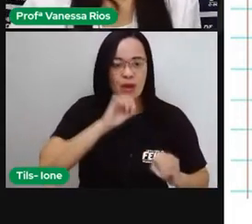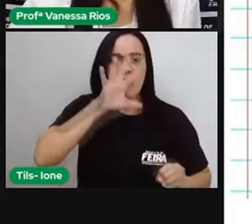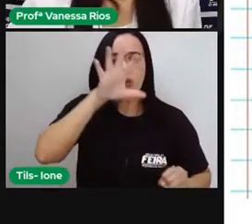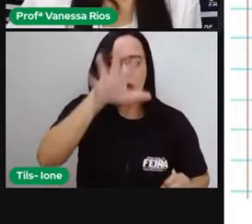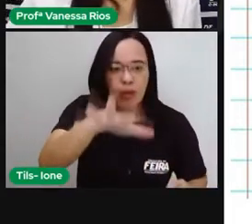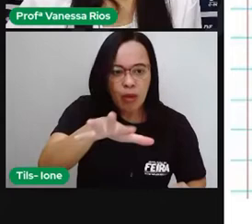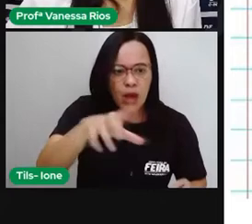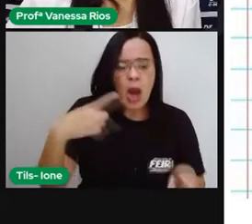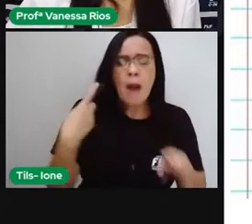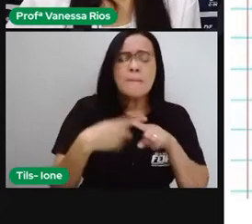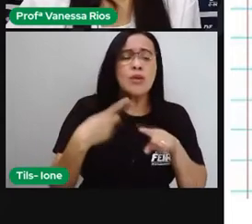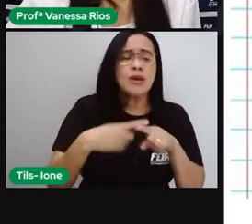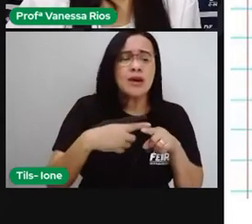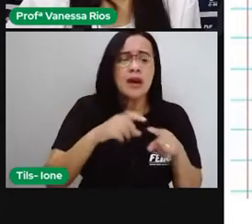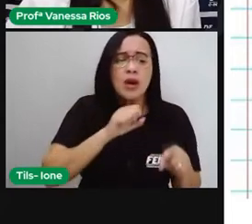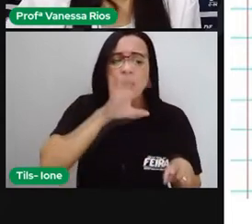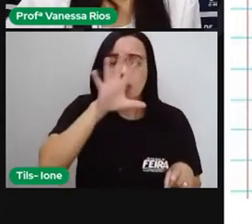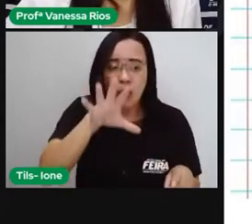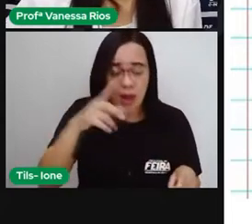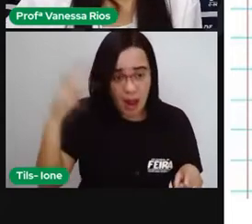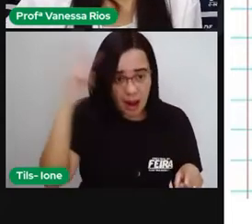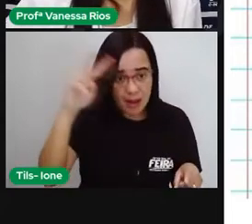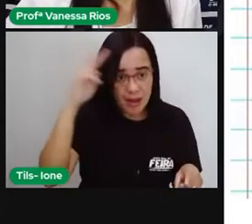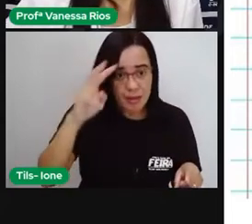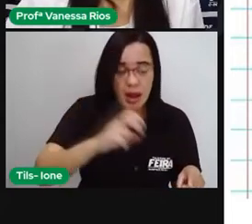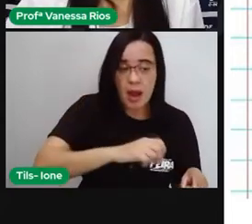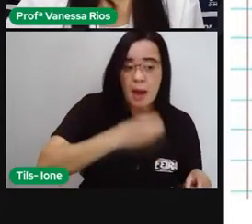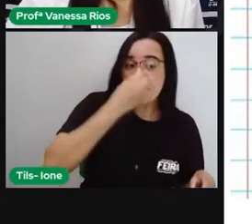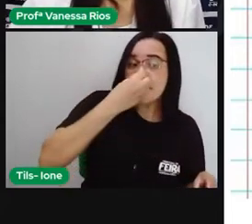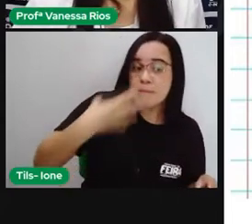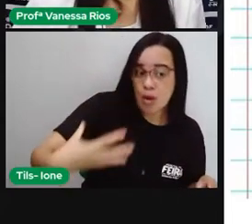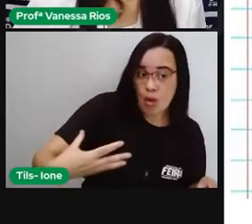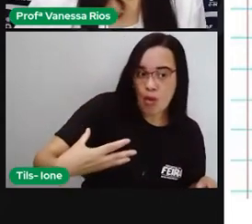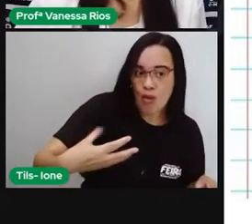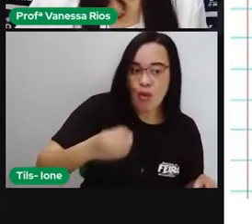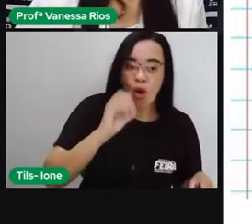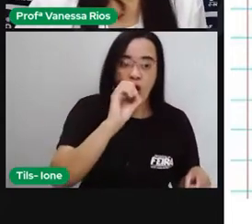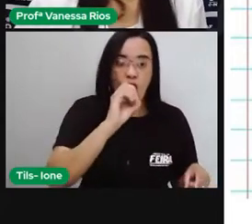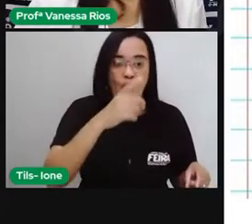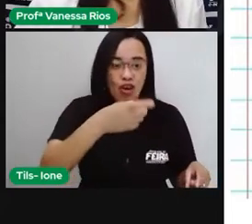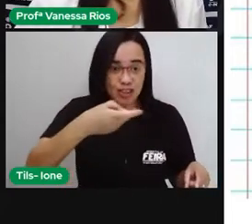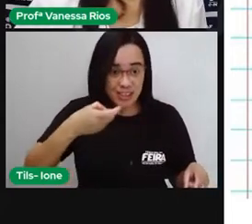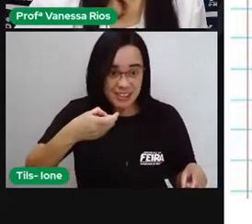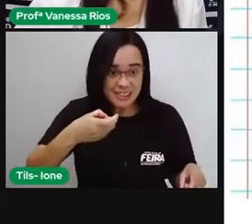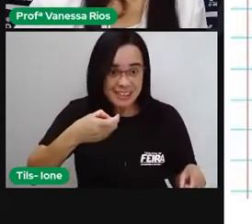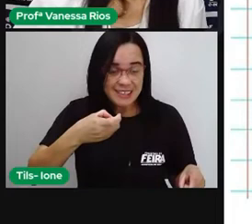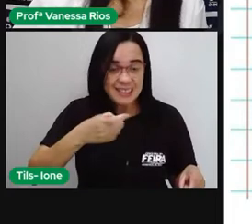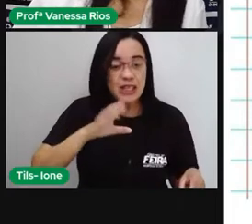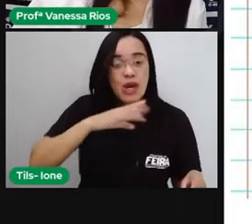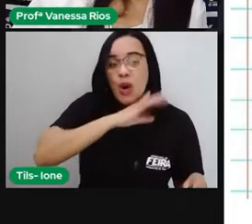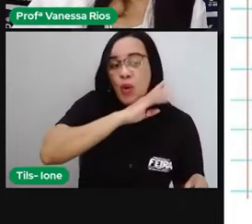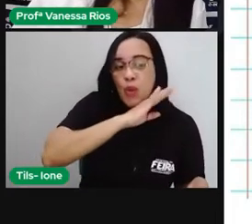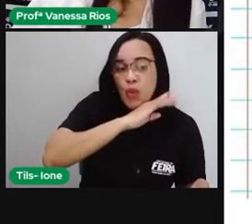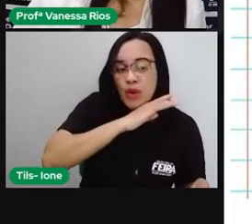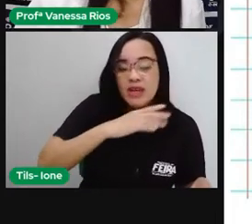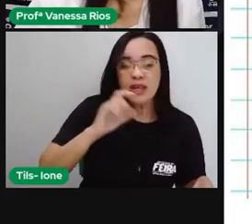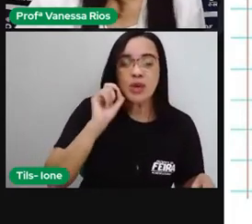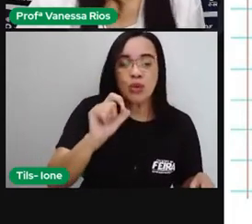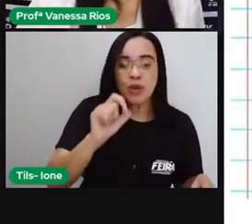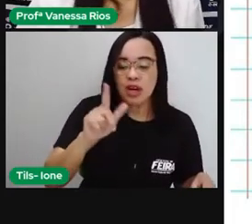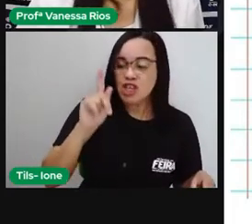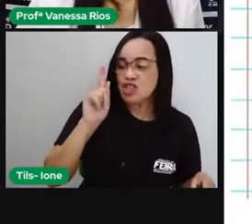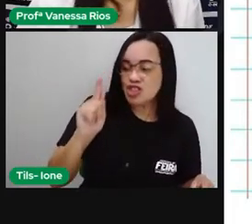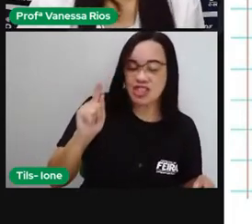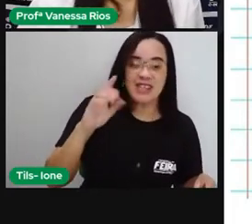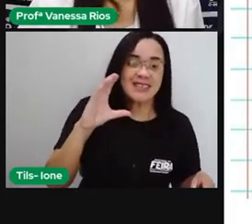Então, existe todo um processo, não é? Atrelado aí o sistema circulatório, junto